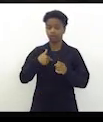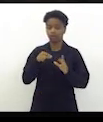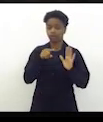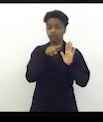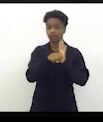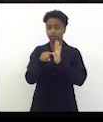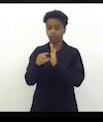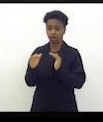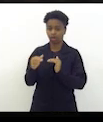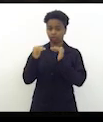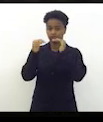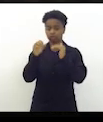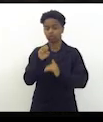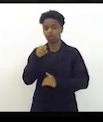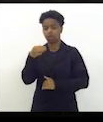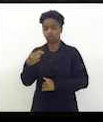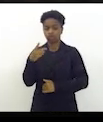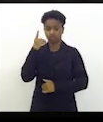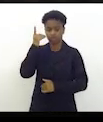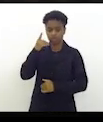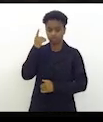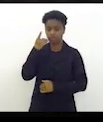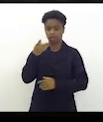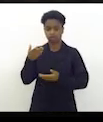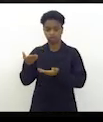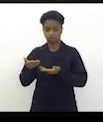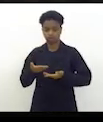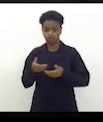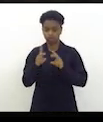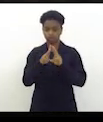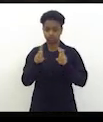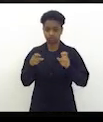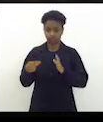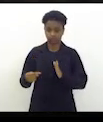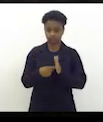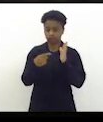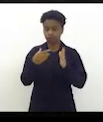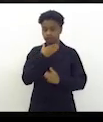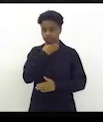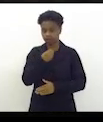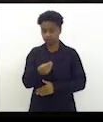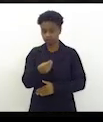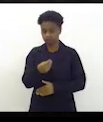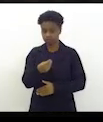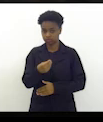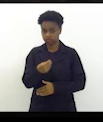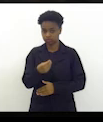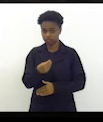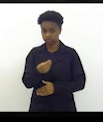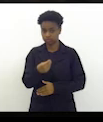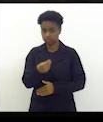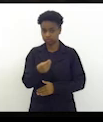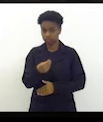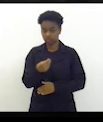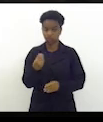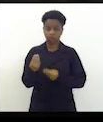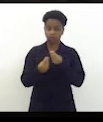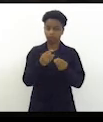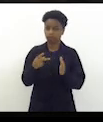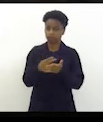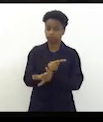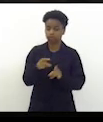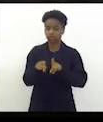ou parlamentares convidados sobre denúncias falsas o que foi feito e sobre os dados